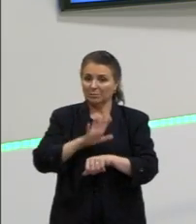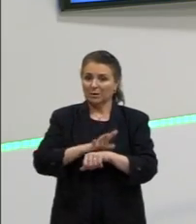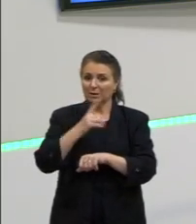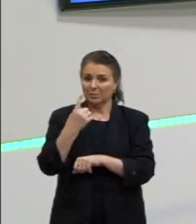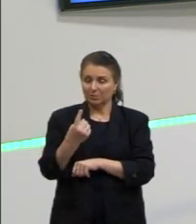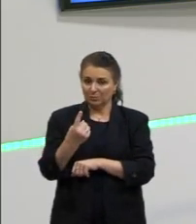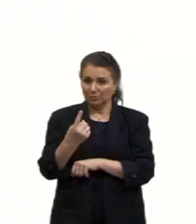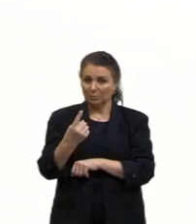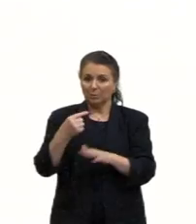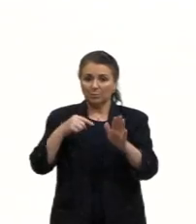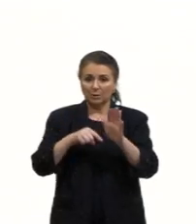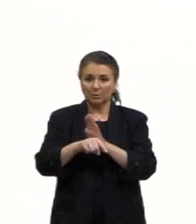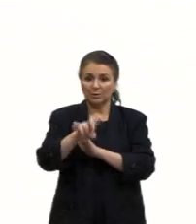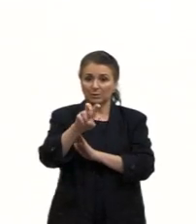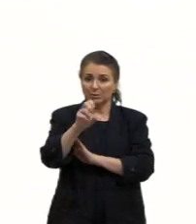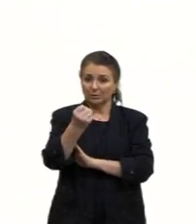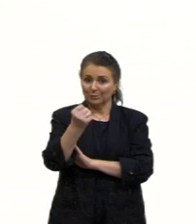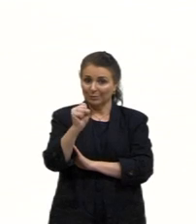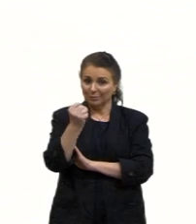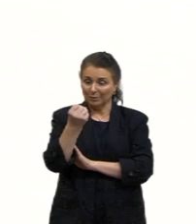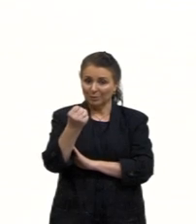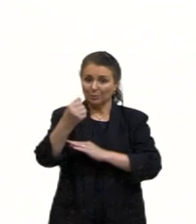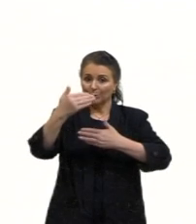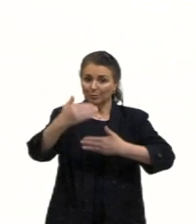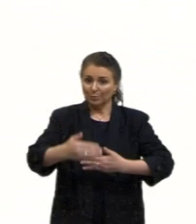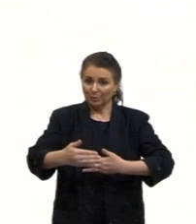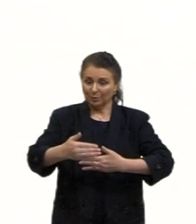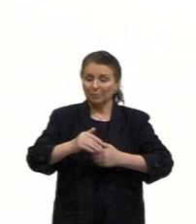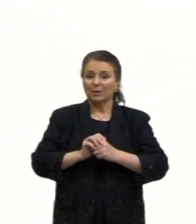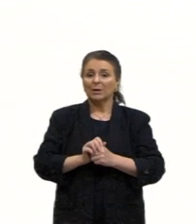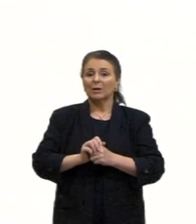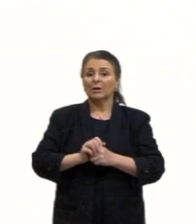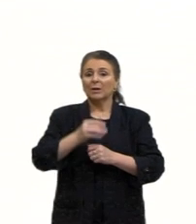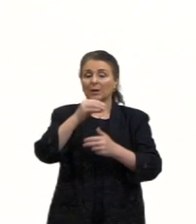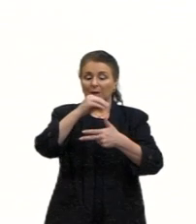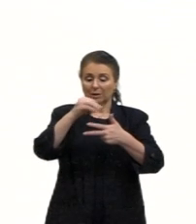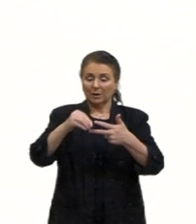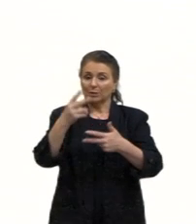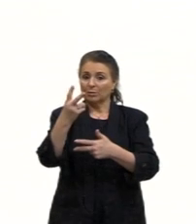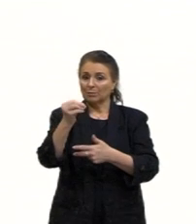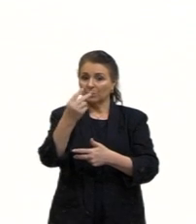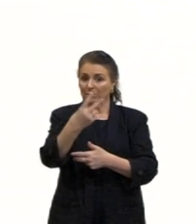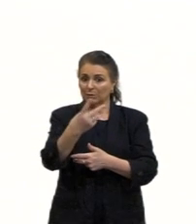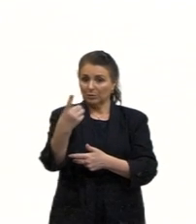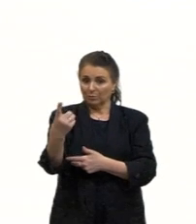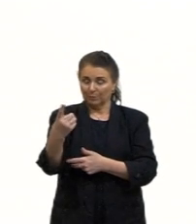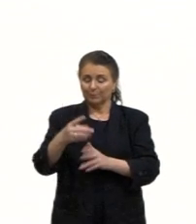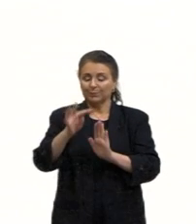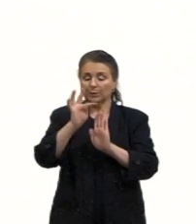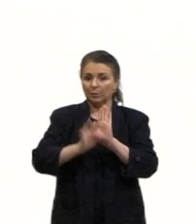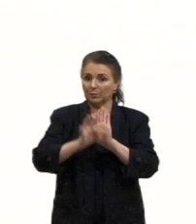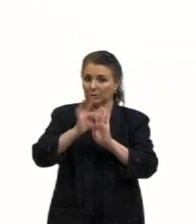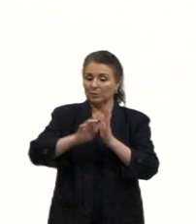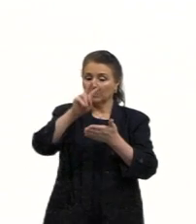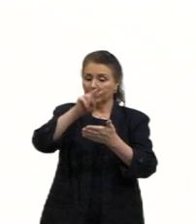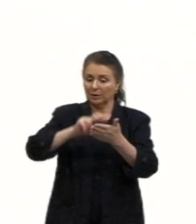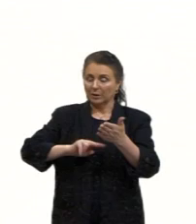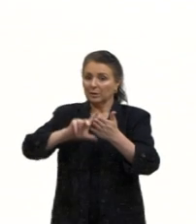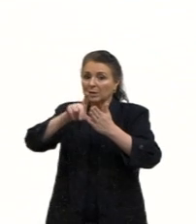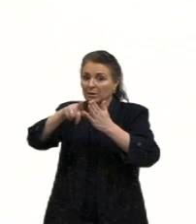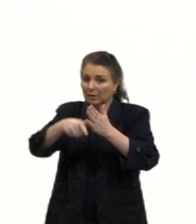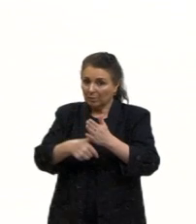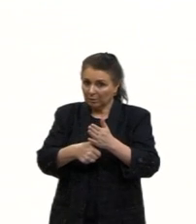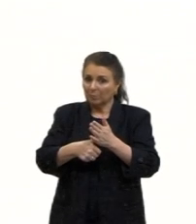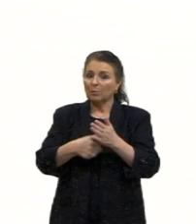Questão 58 da prova do Enem 2021. Então, nós temos esse texto que nós vamos ler, e depois a gente vai ver o que vai